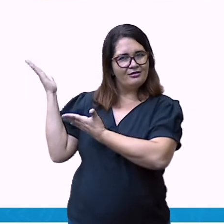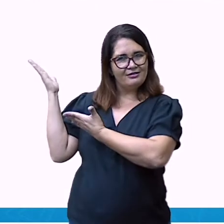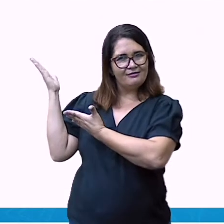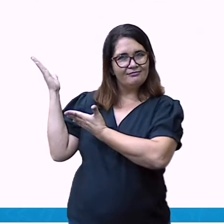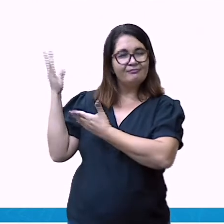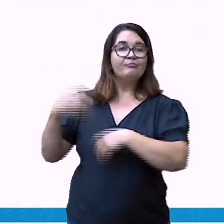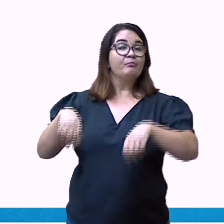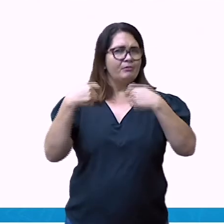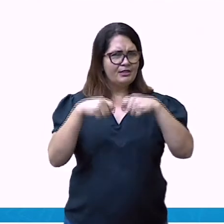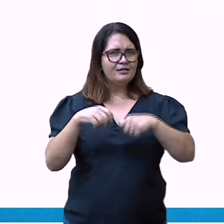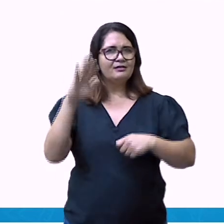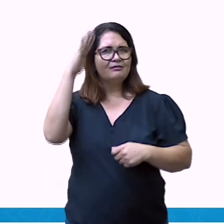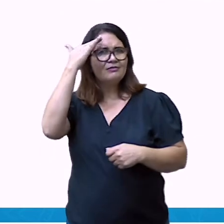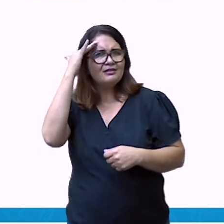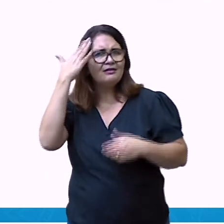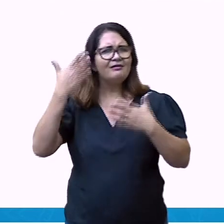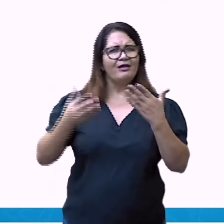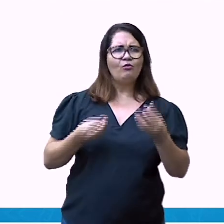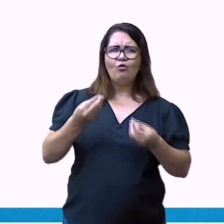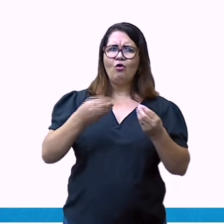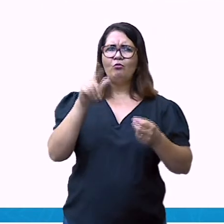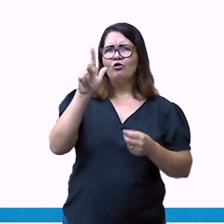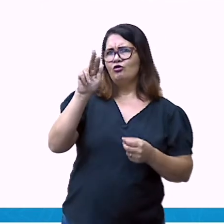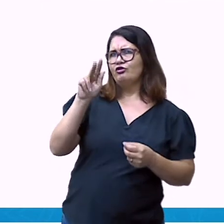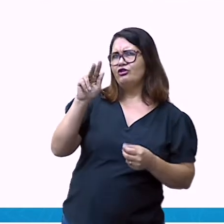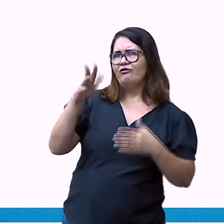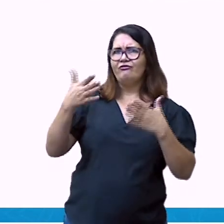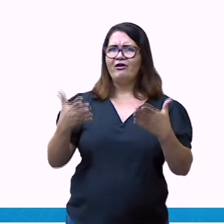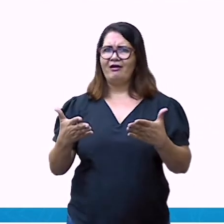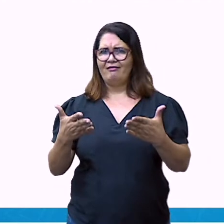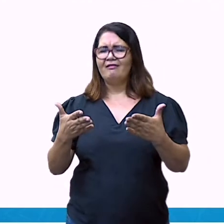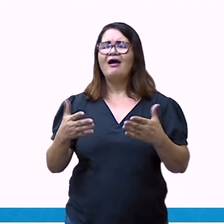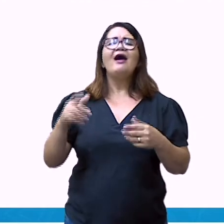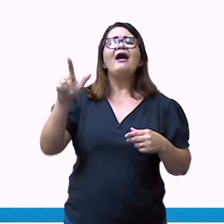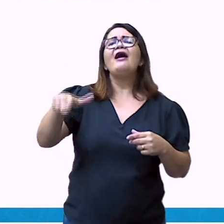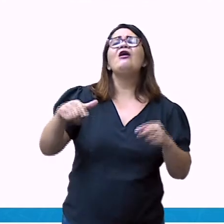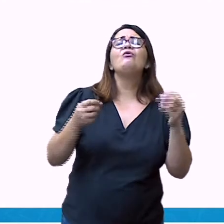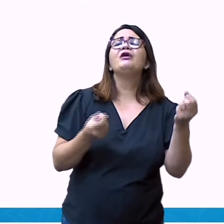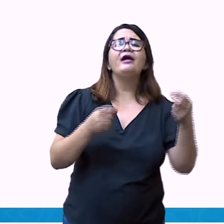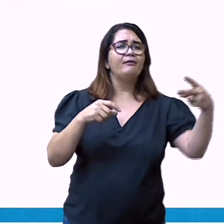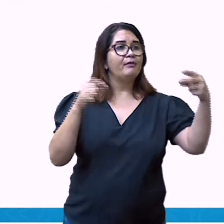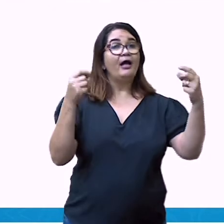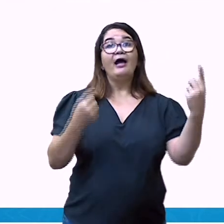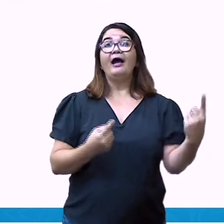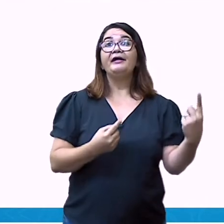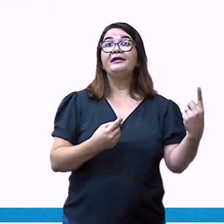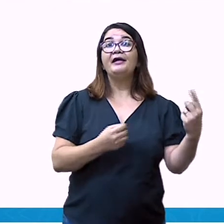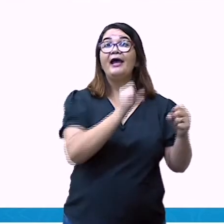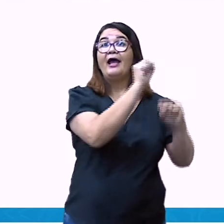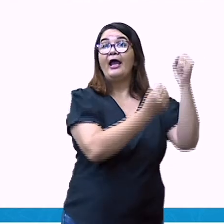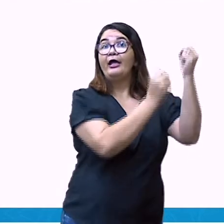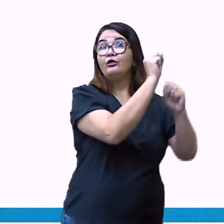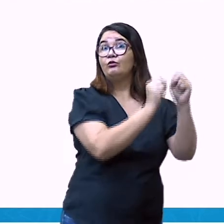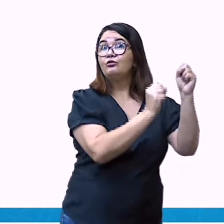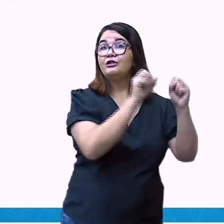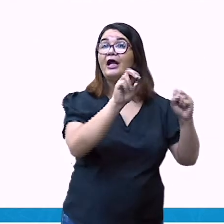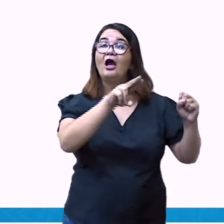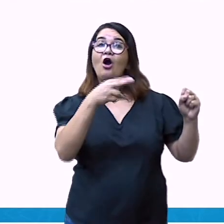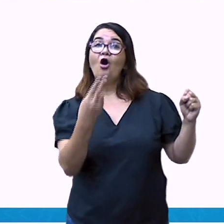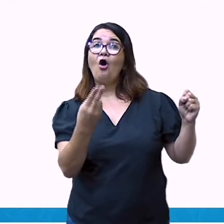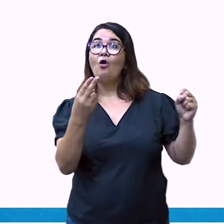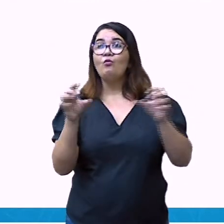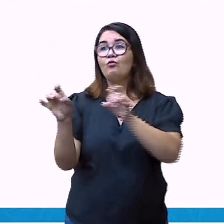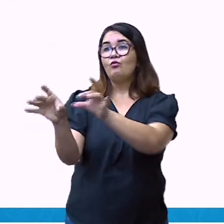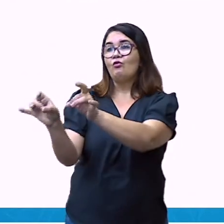fonte de renda da cidade? Da indústria ou do comércio? Quando analisamos dessa